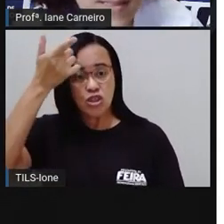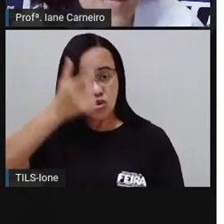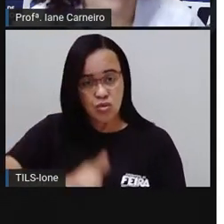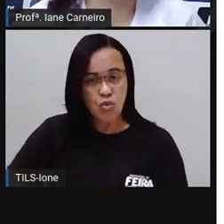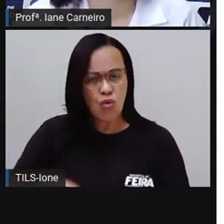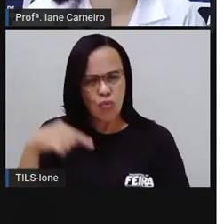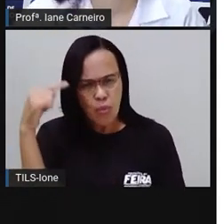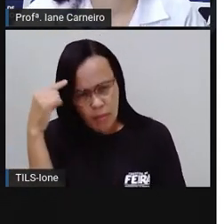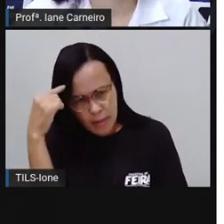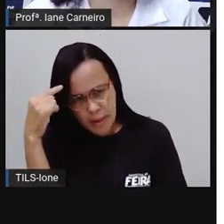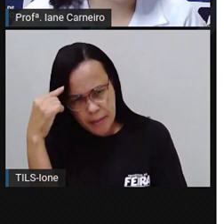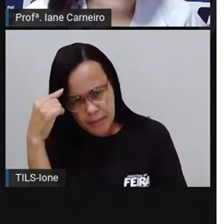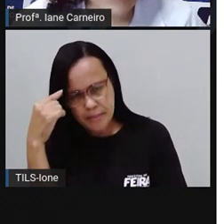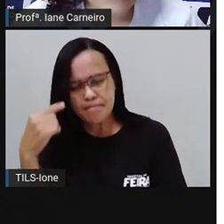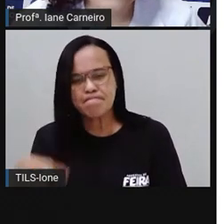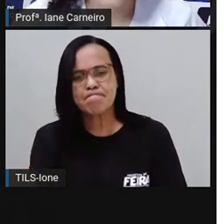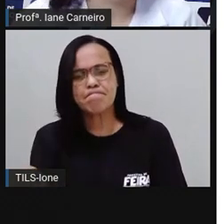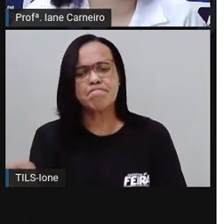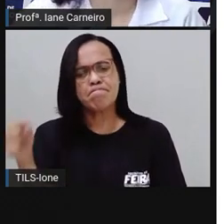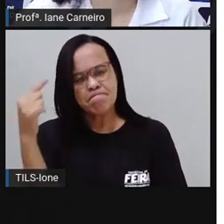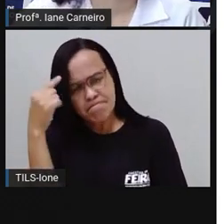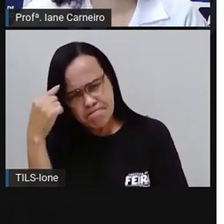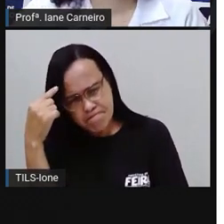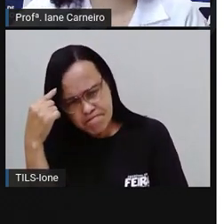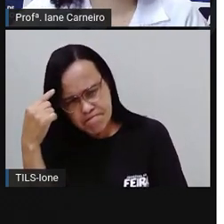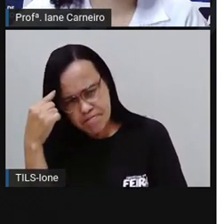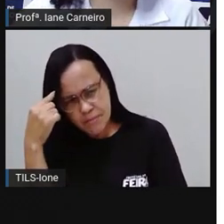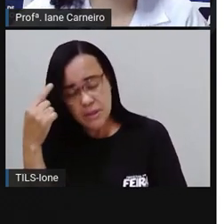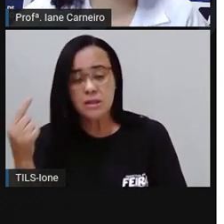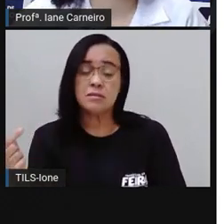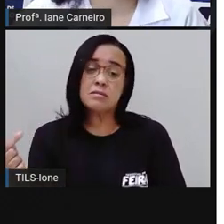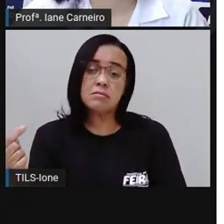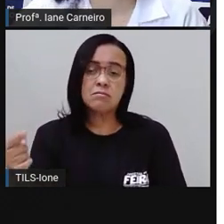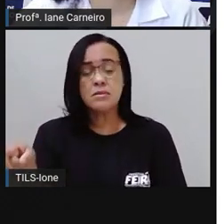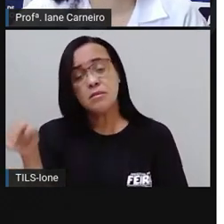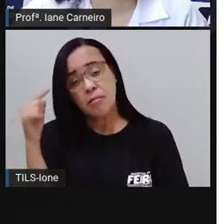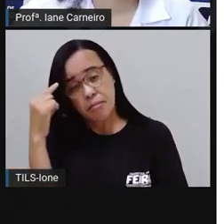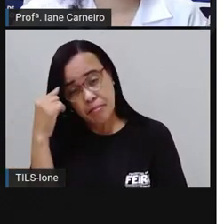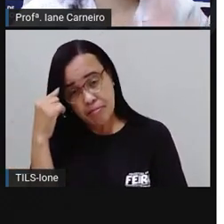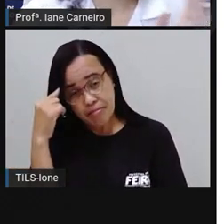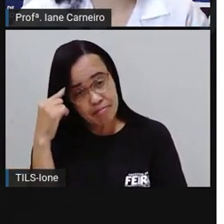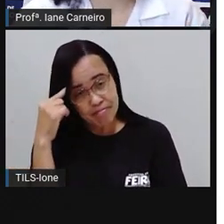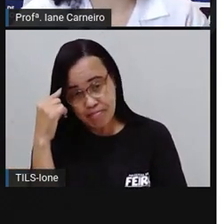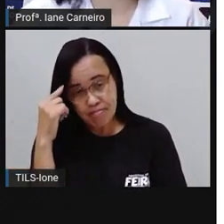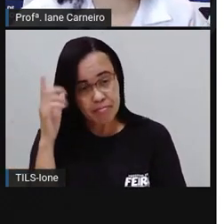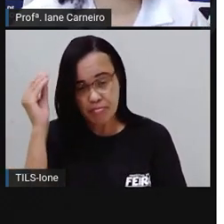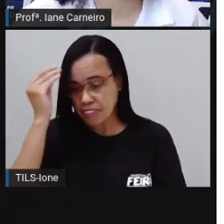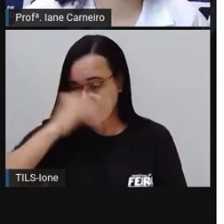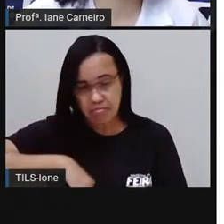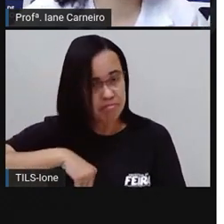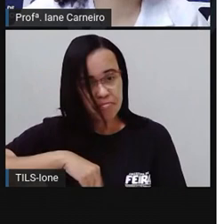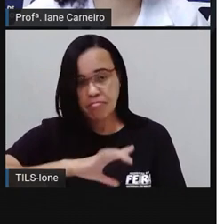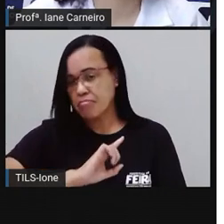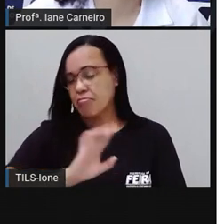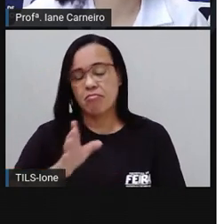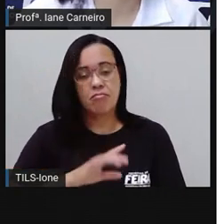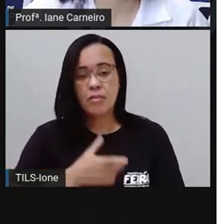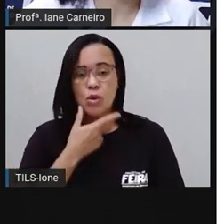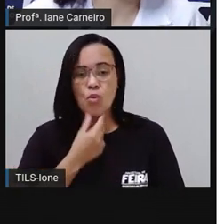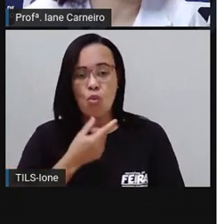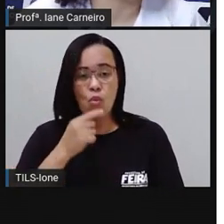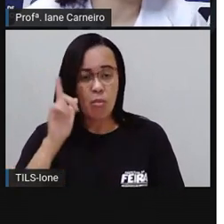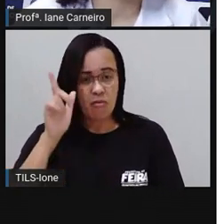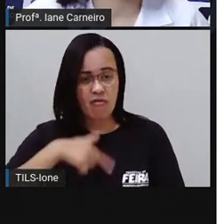Pensa, pensa, pensa. Desisto, disse o Duende